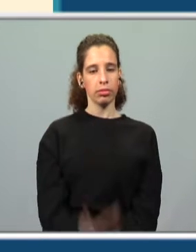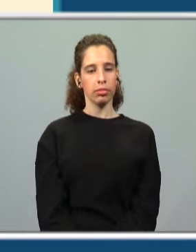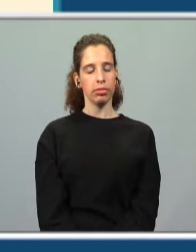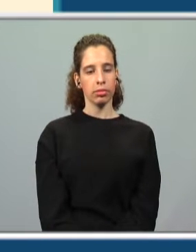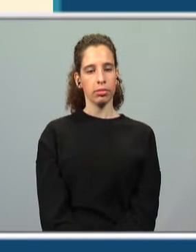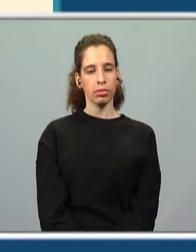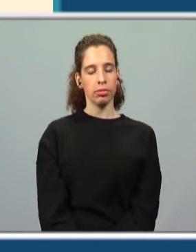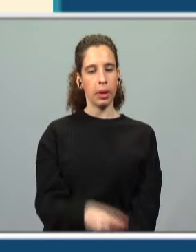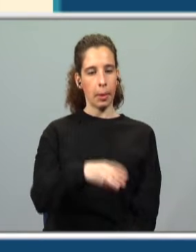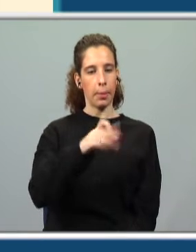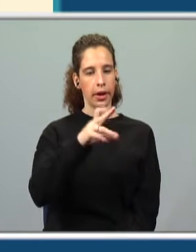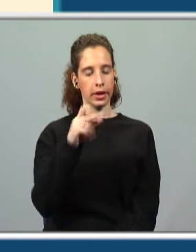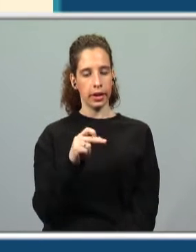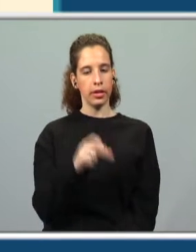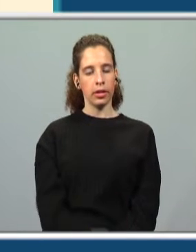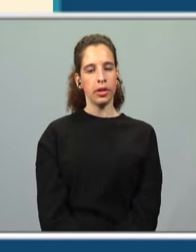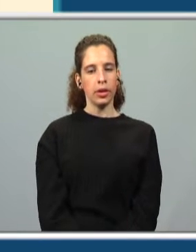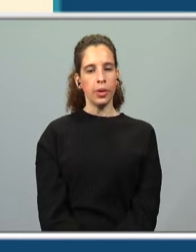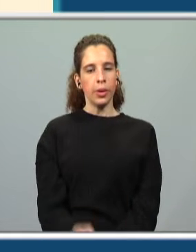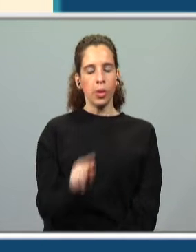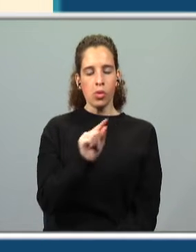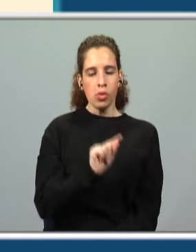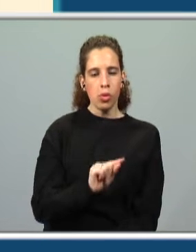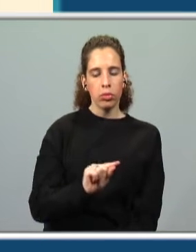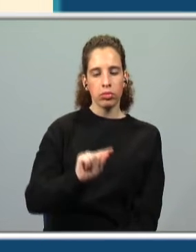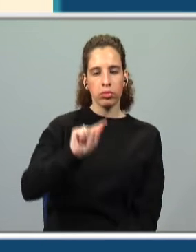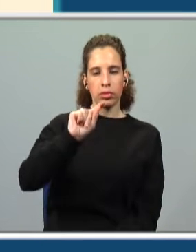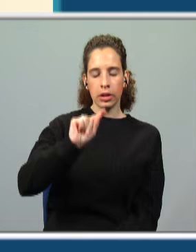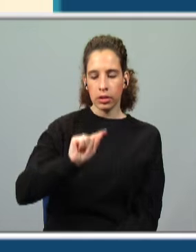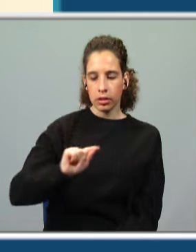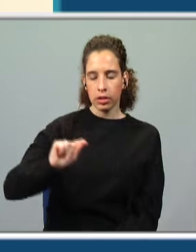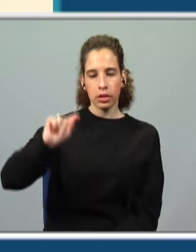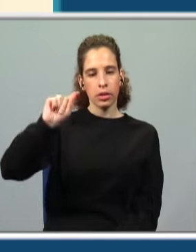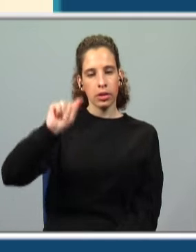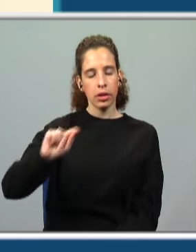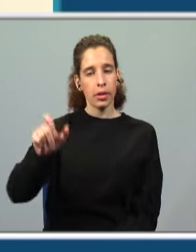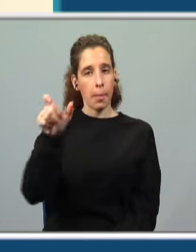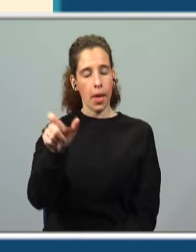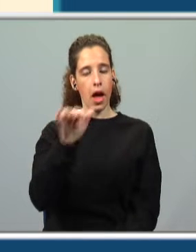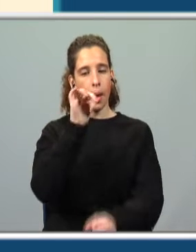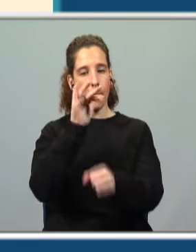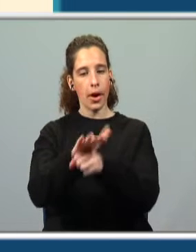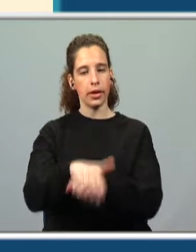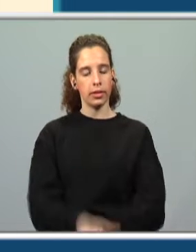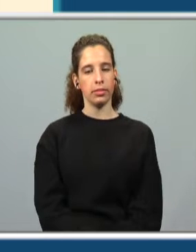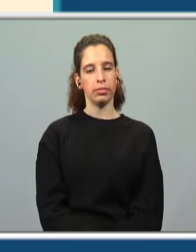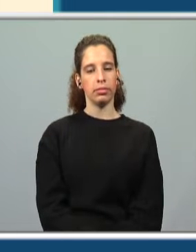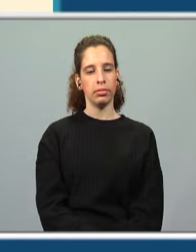Maria Poeirinha passou o dedo por cima das letras da palavra mar.